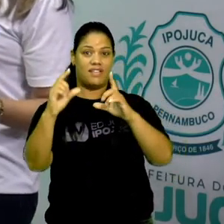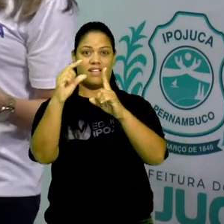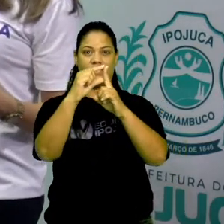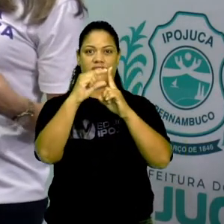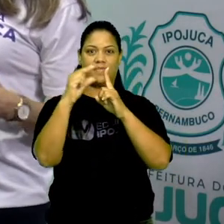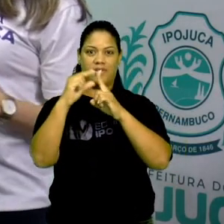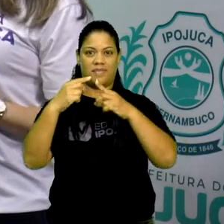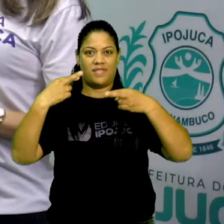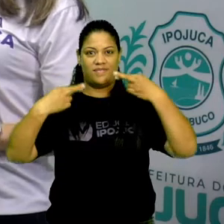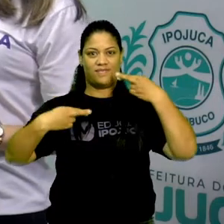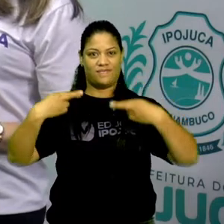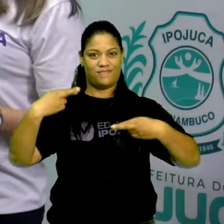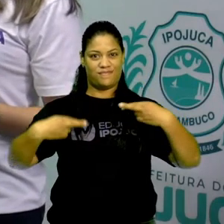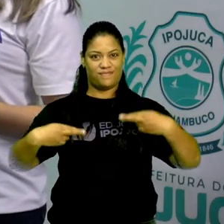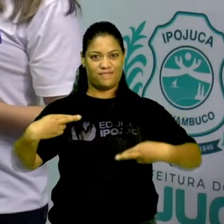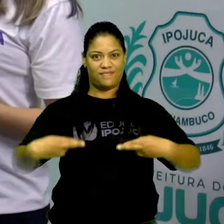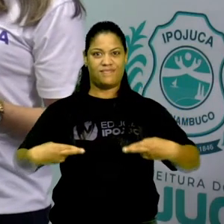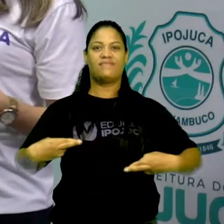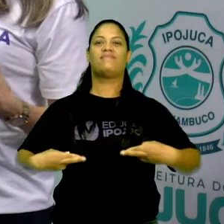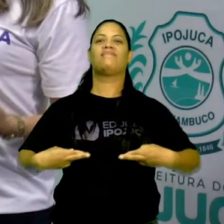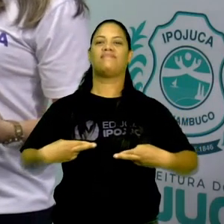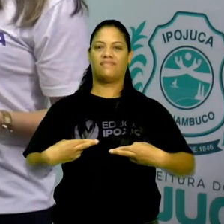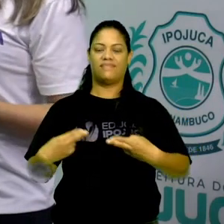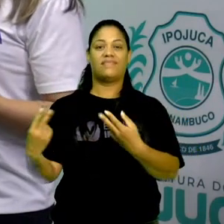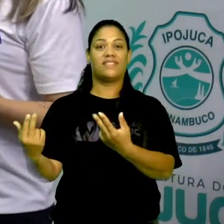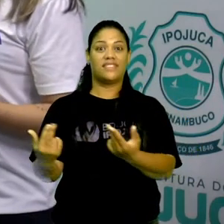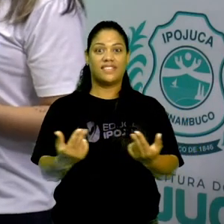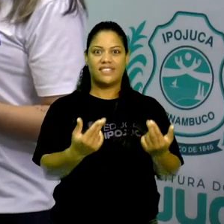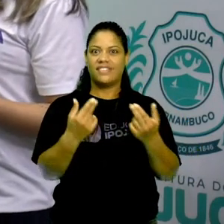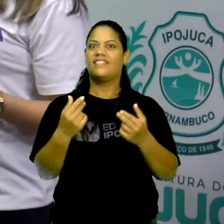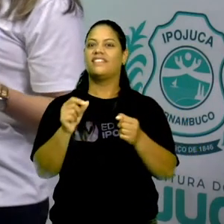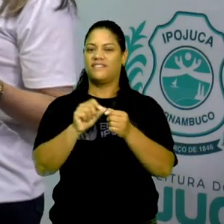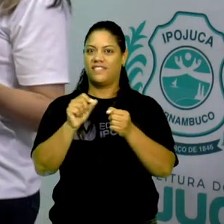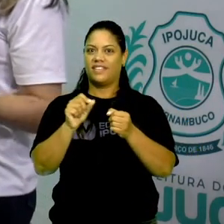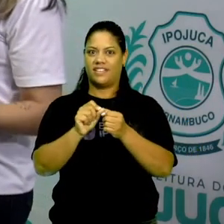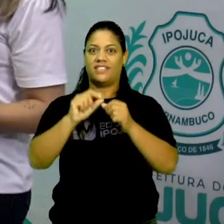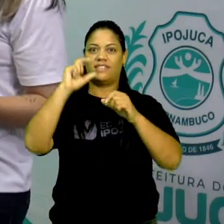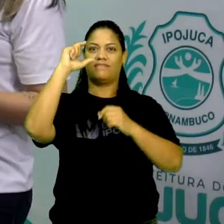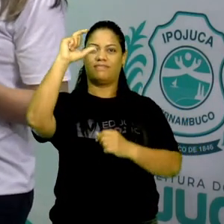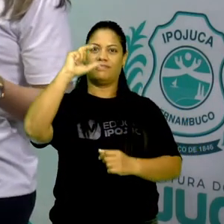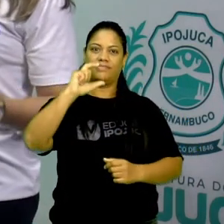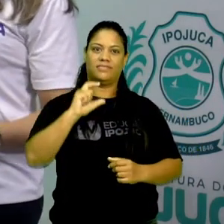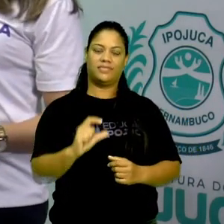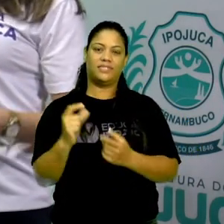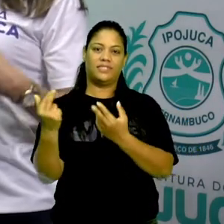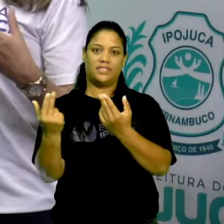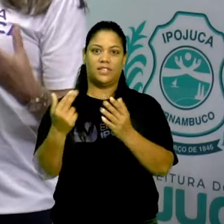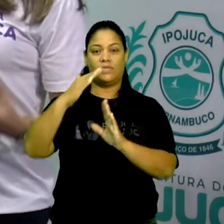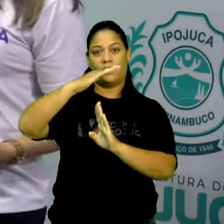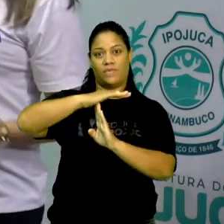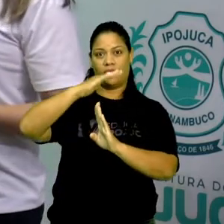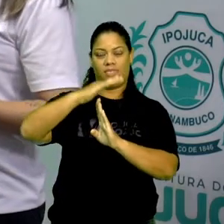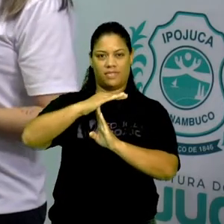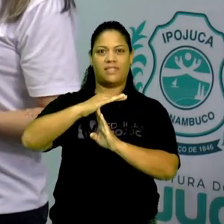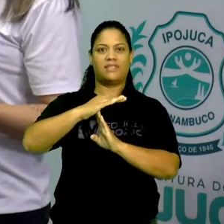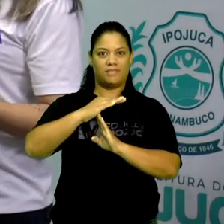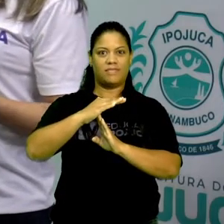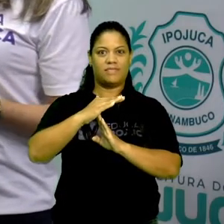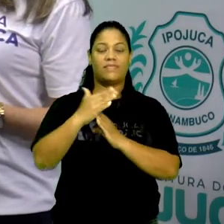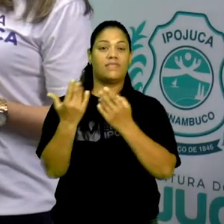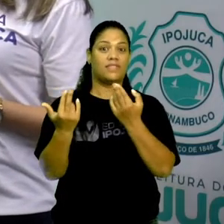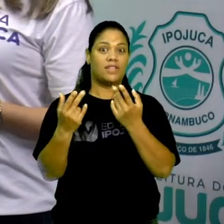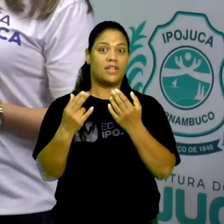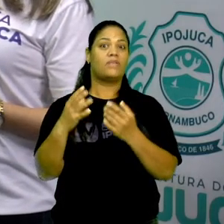sintonia e principalmente rimando. Na medida do possível, faça com que as estrofes da música acompanhem o tempo e o ritmo das